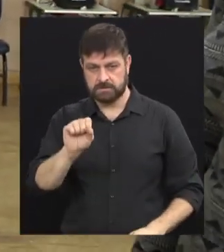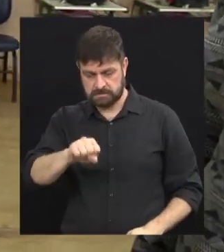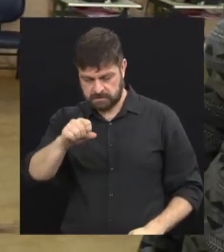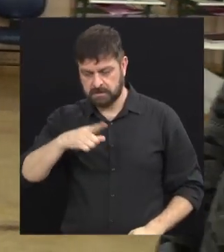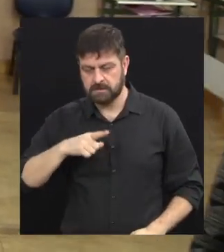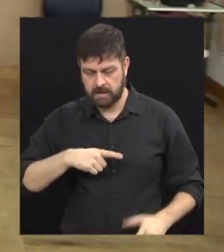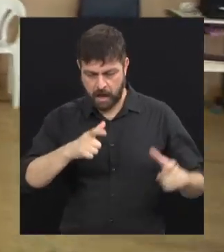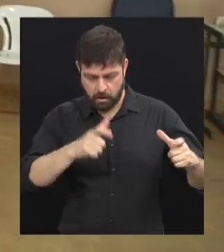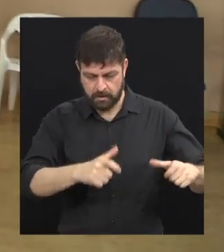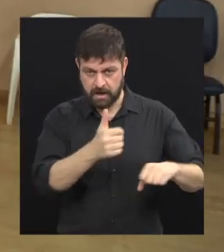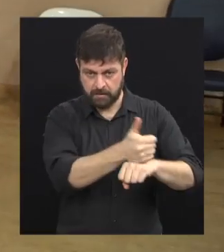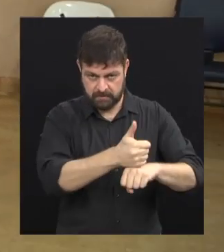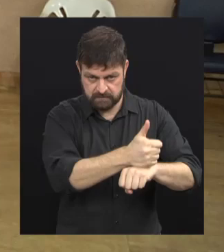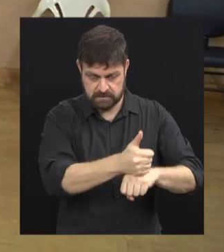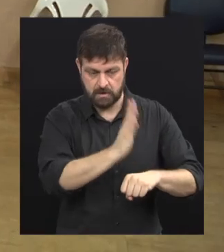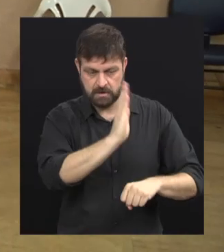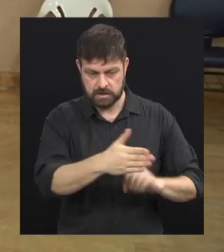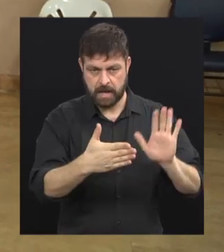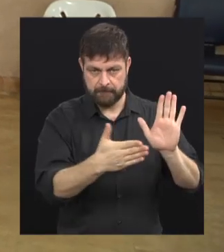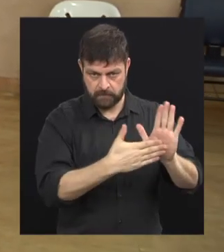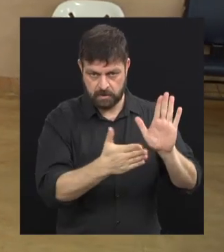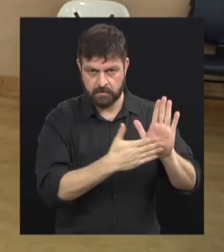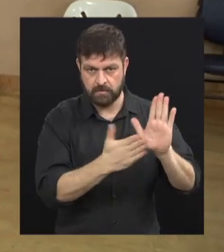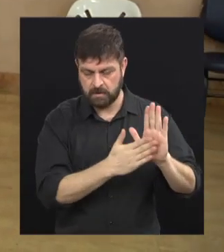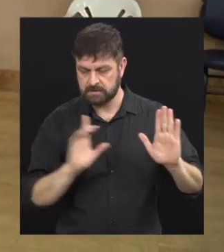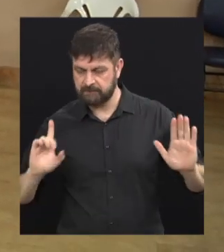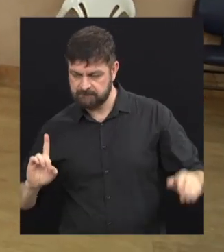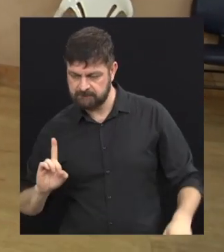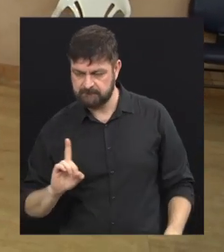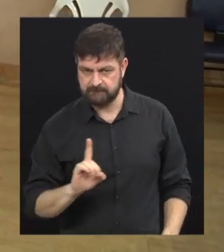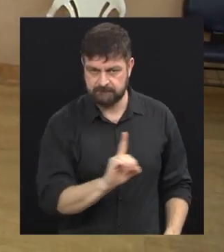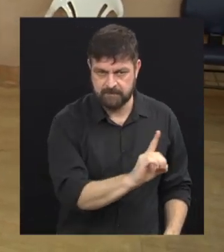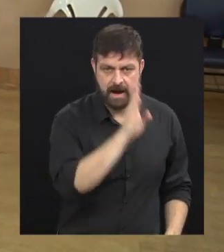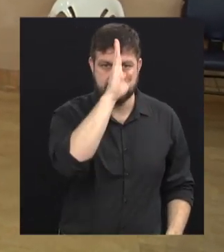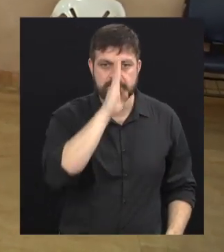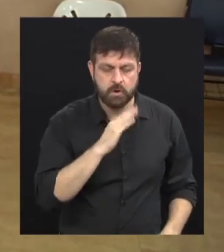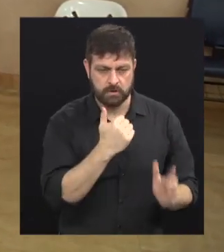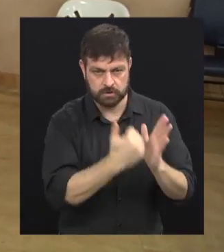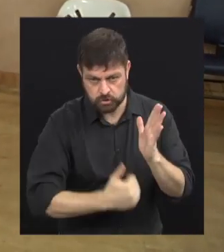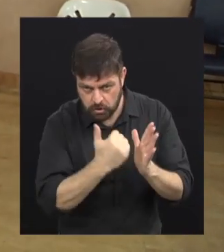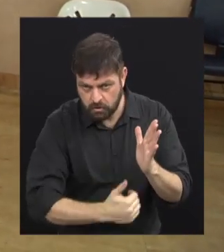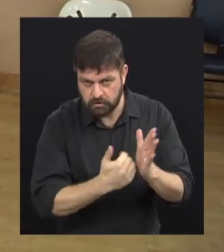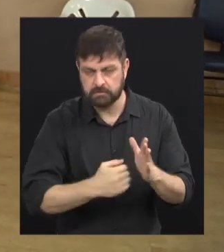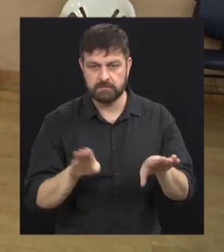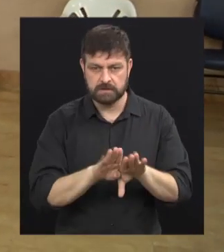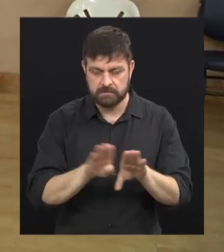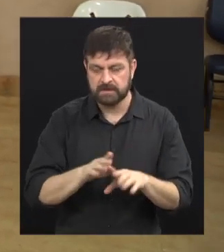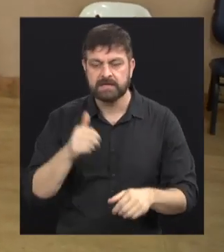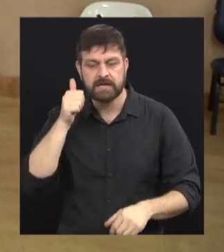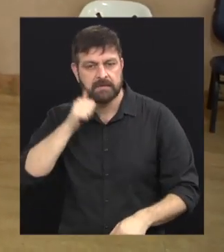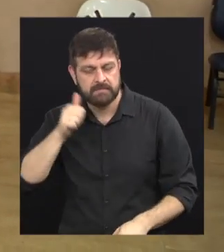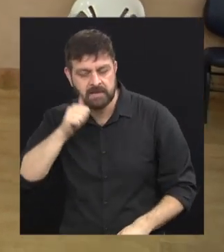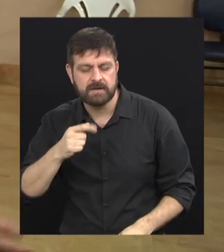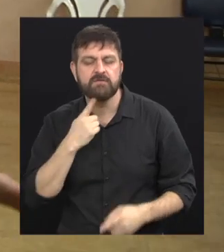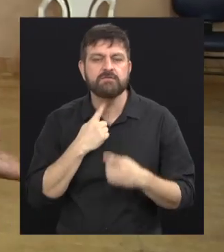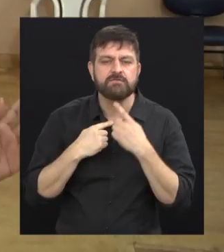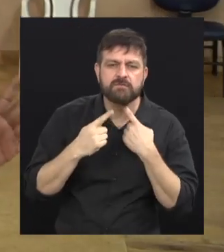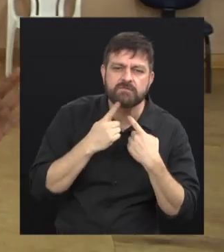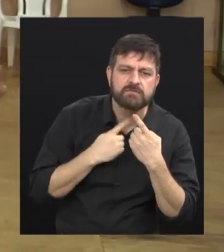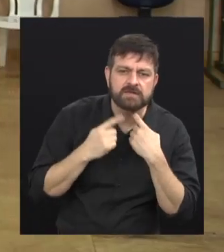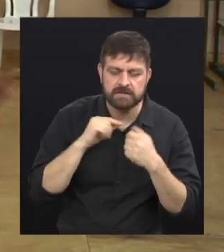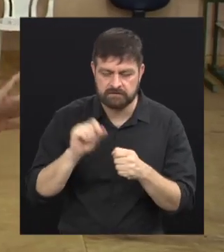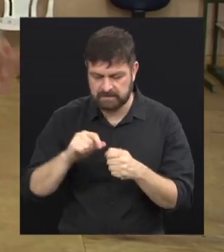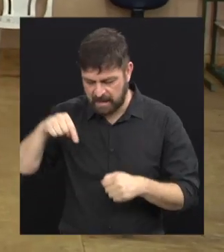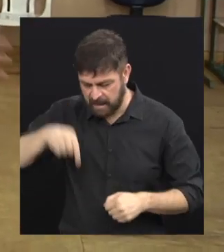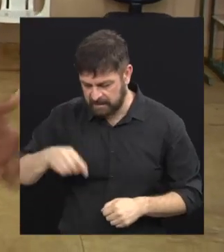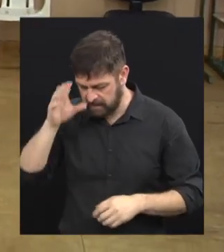academia já que está propondo bolsa. Então, tem meninas também que tem vontade de fazer. Não só